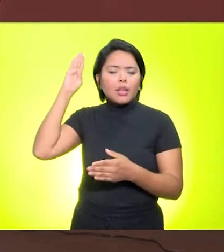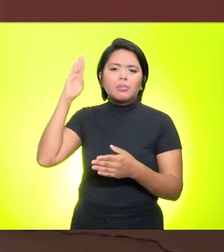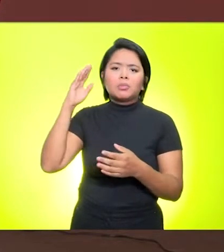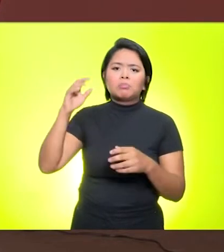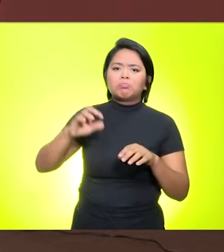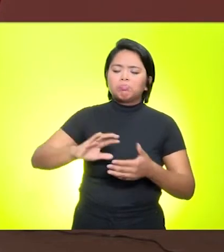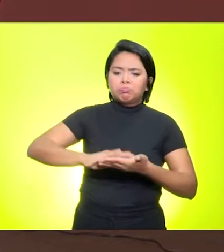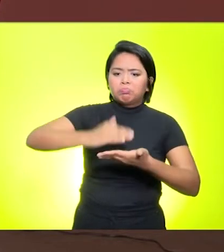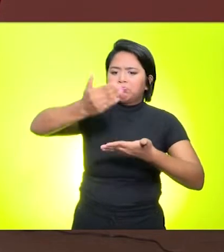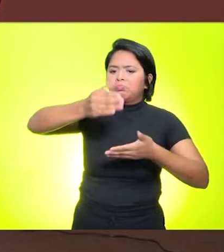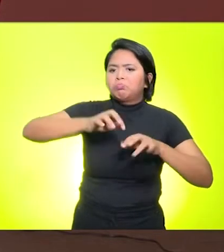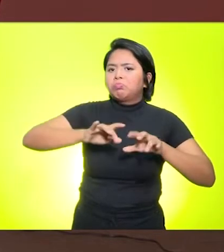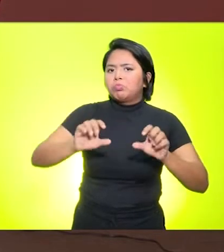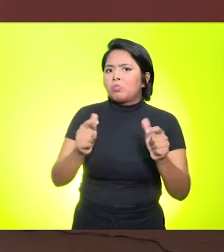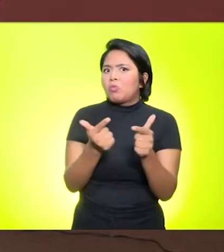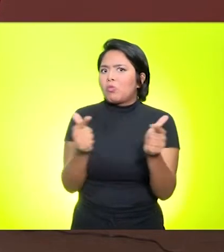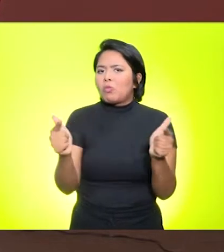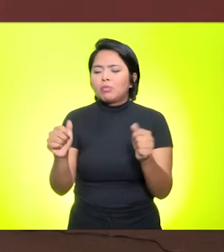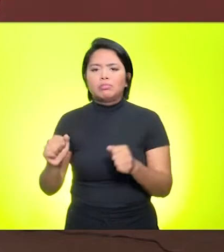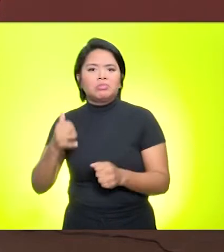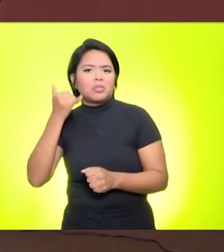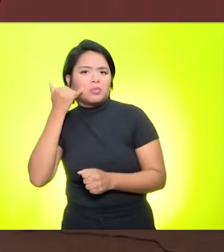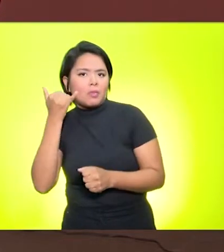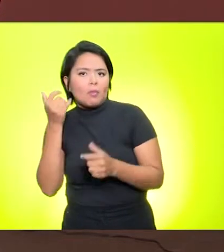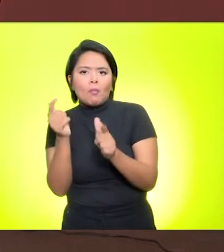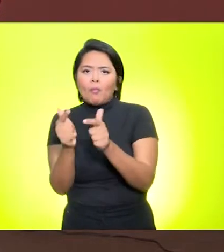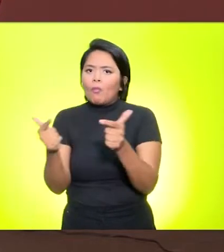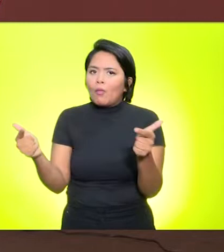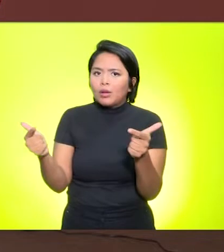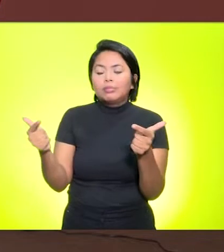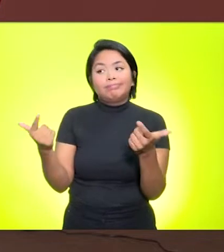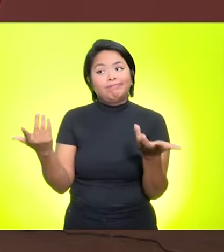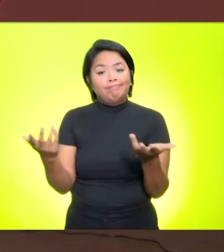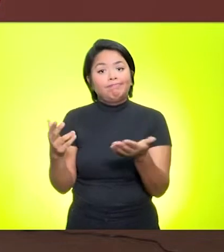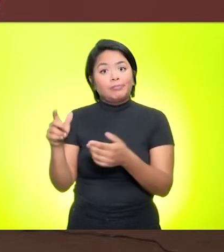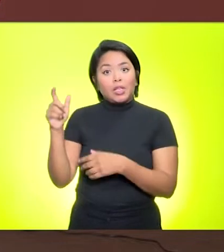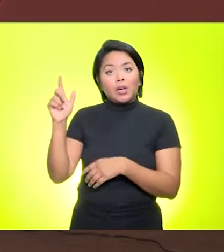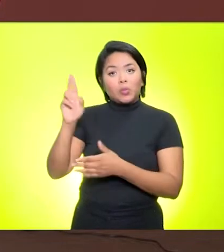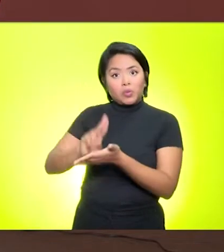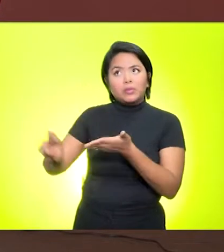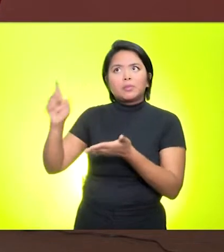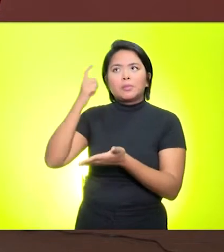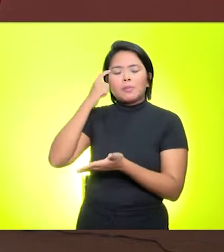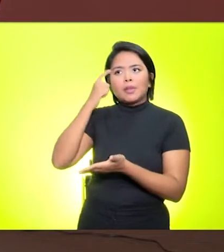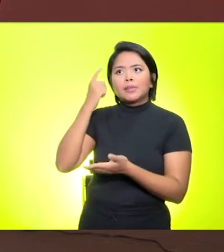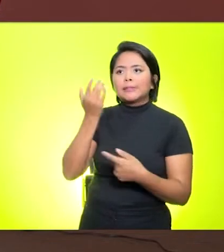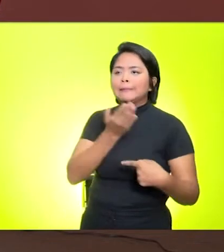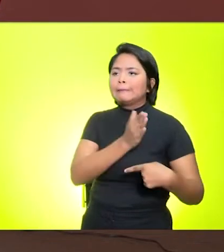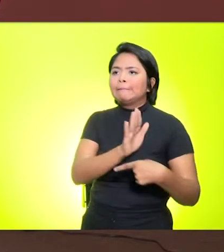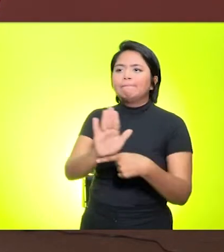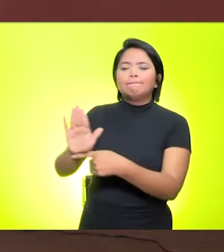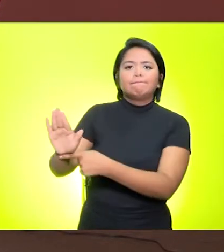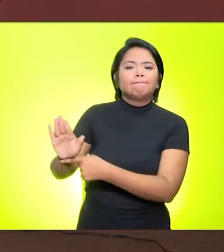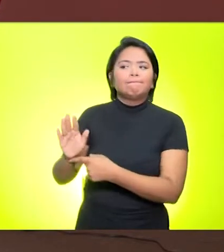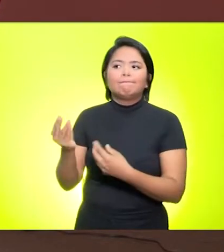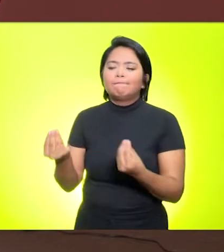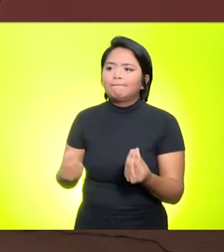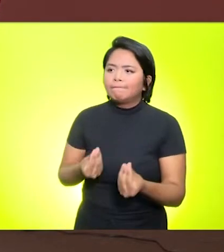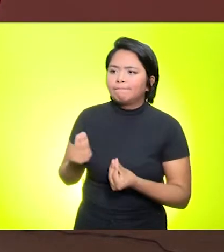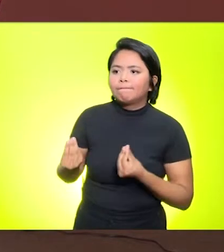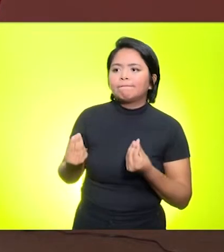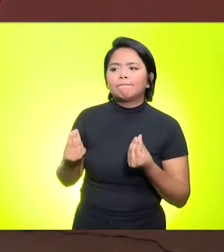que não têm celular. Então, a universidade também precisou se debruçar em cima dessa realidade, para que não